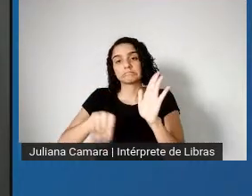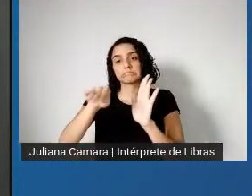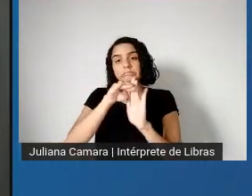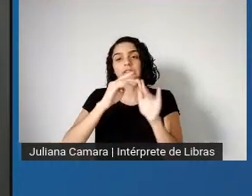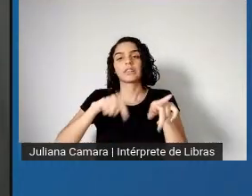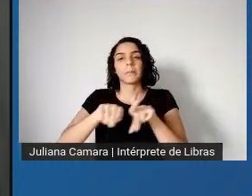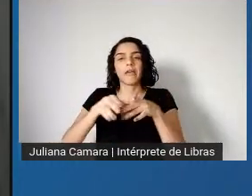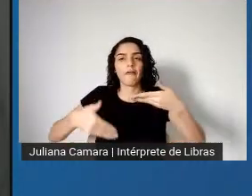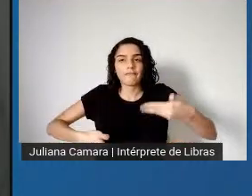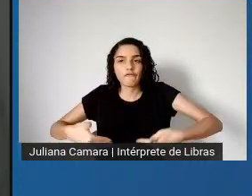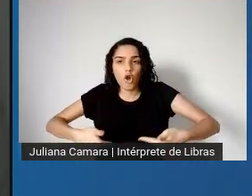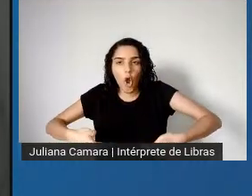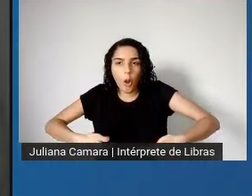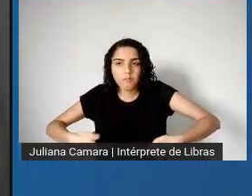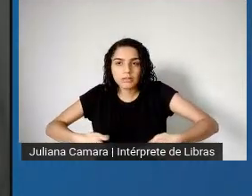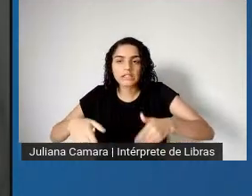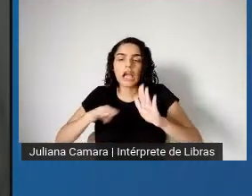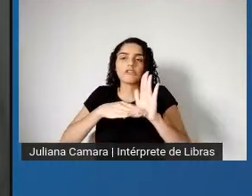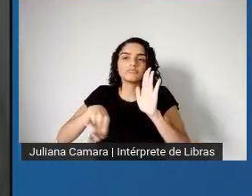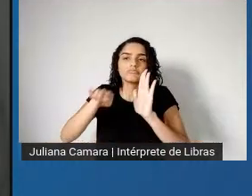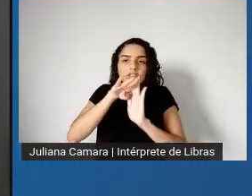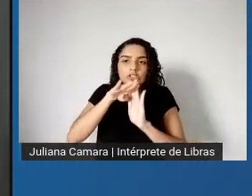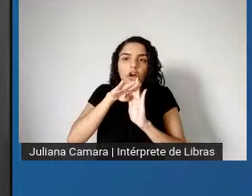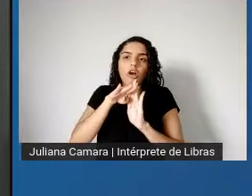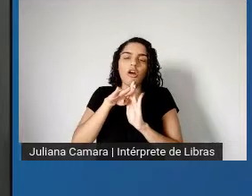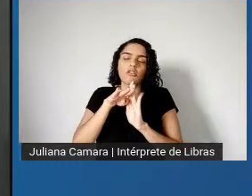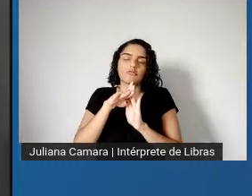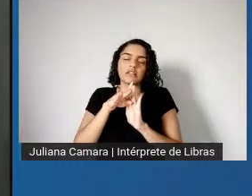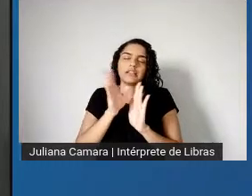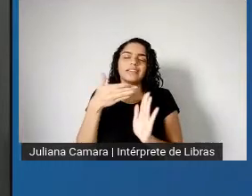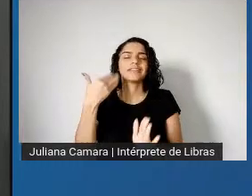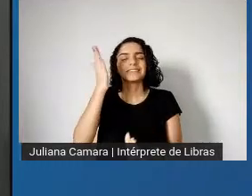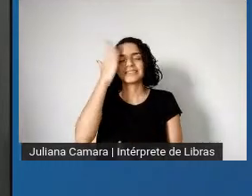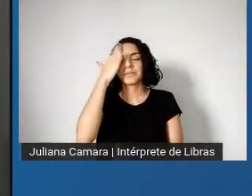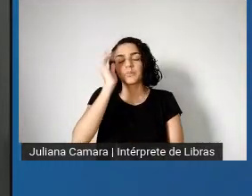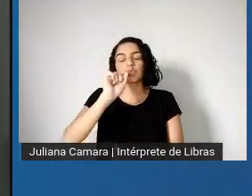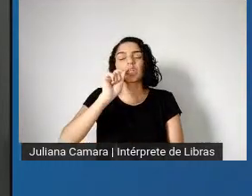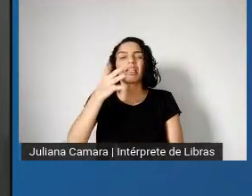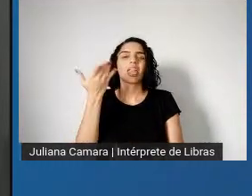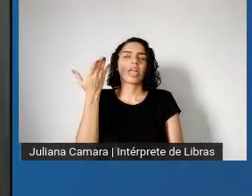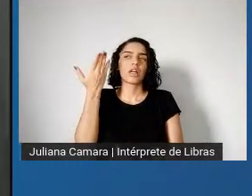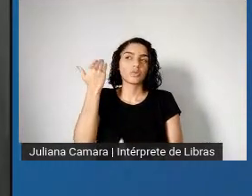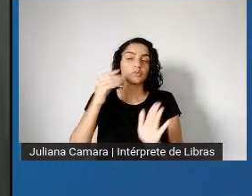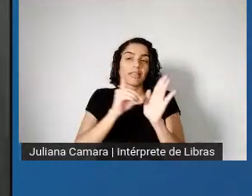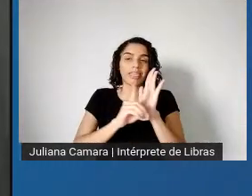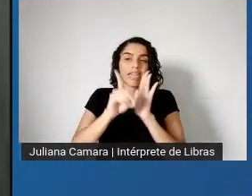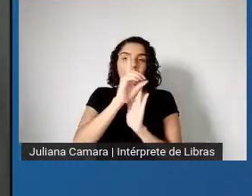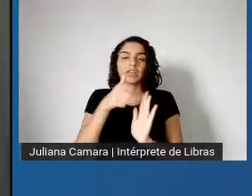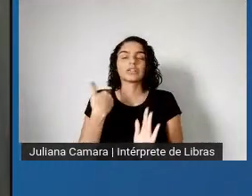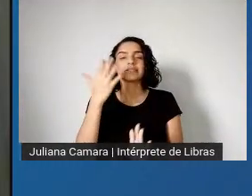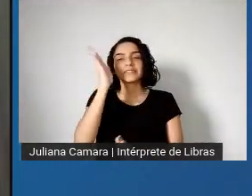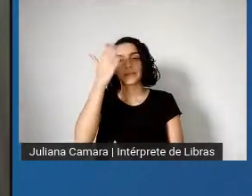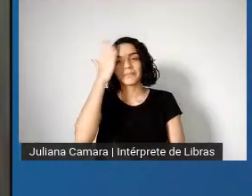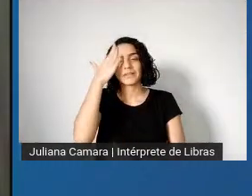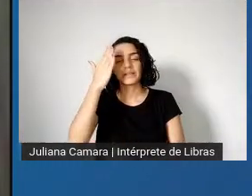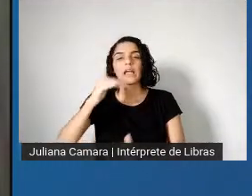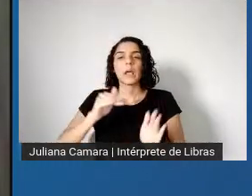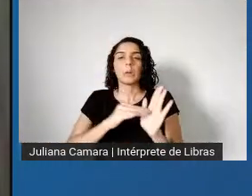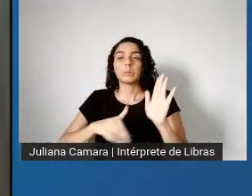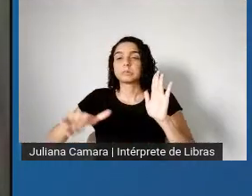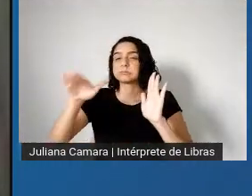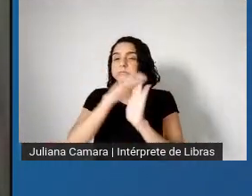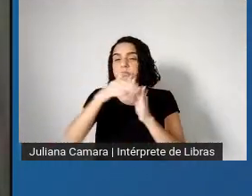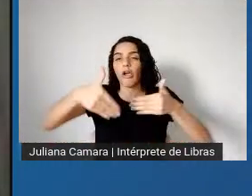fome, por exemplo, nas últimas décadas, tem tido um avanço imenso na solução da fome em grandes partes do mundo,